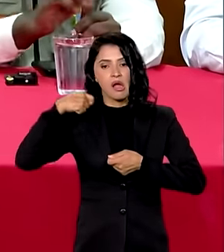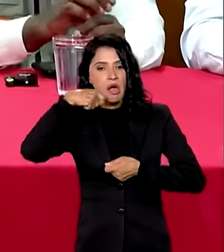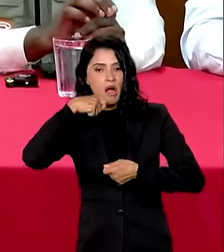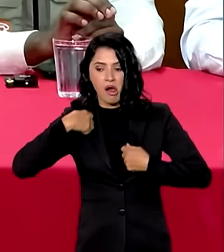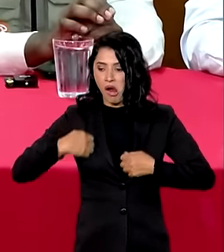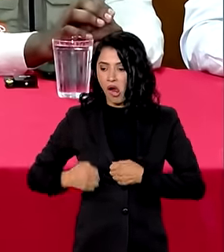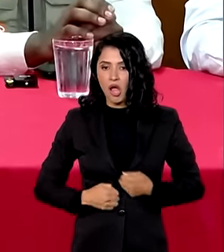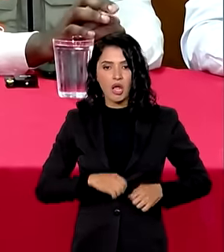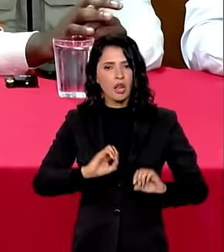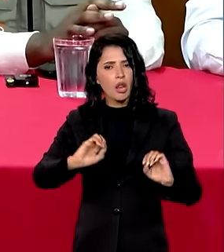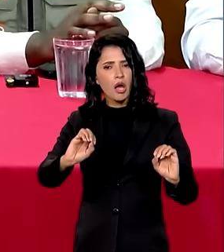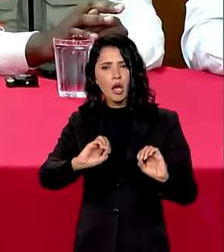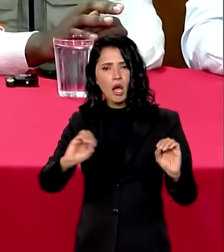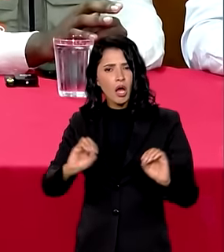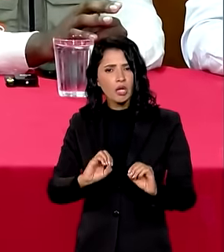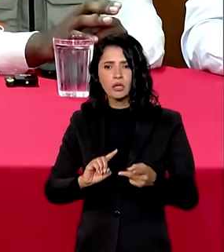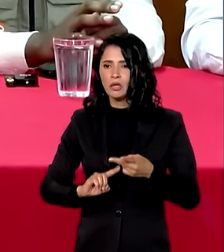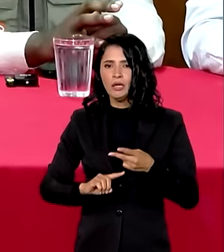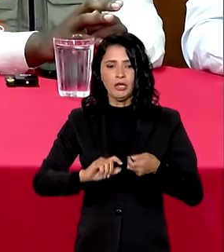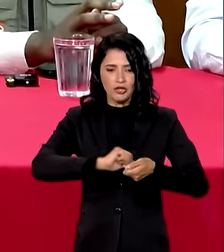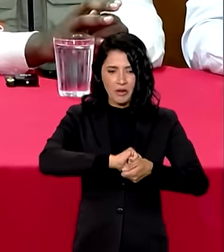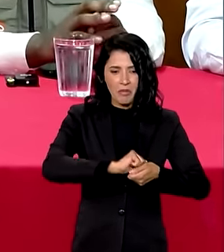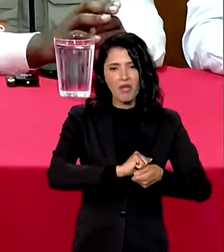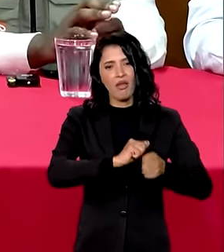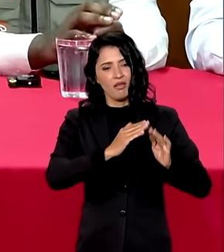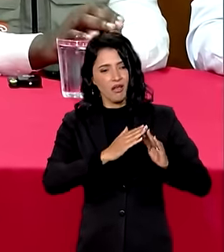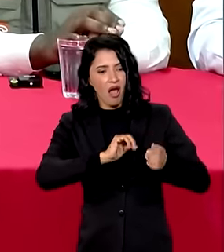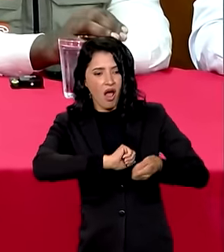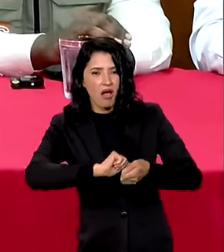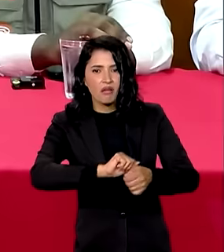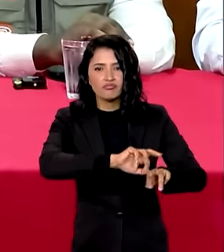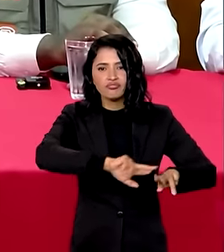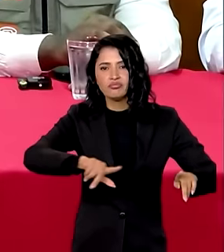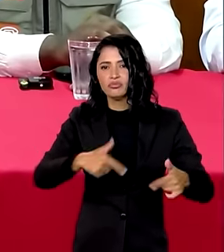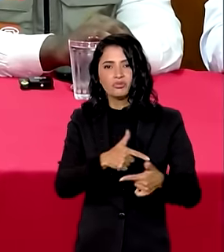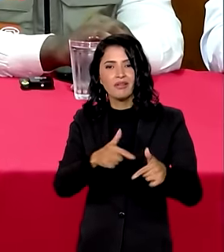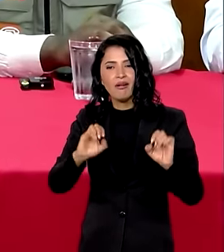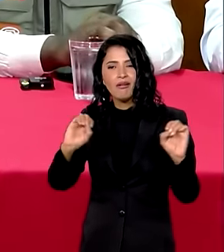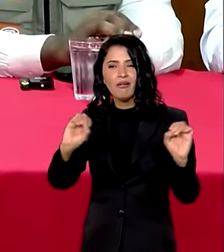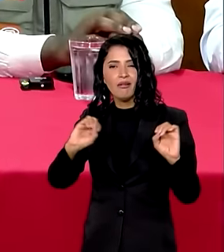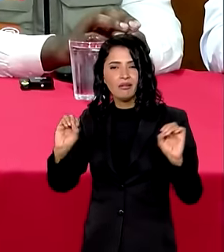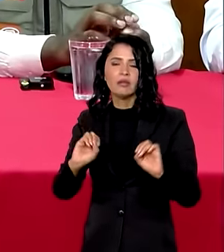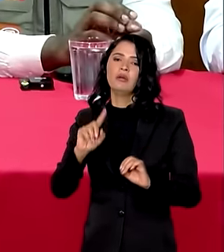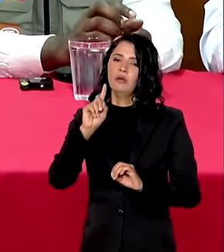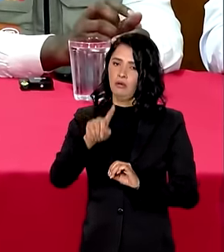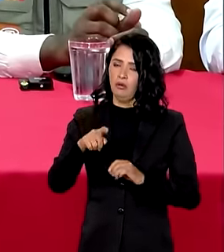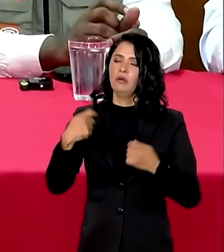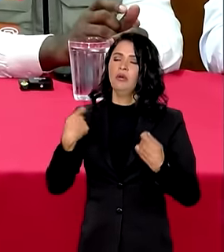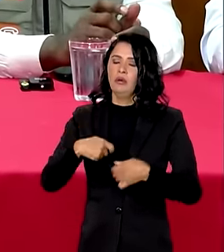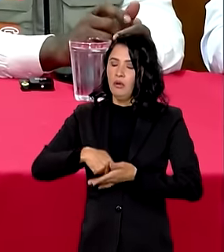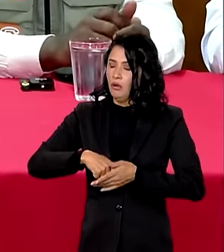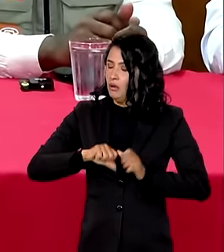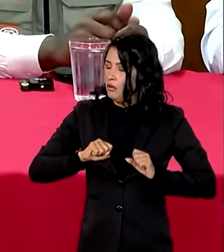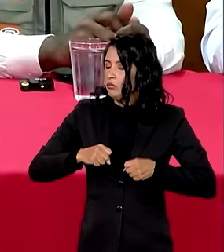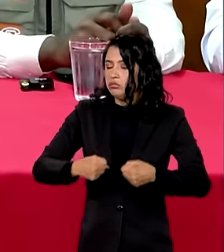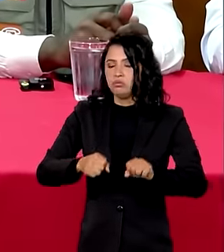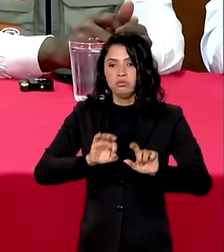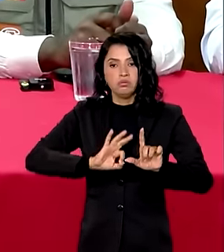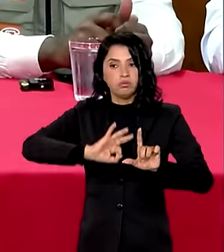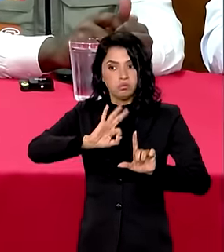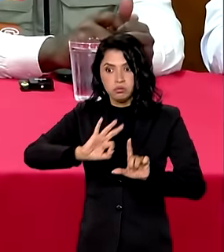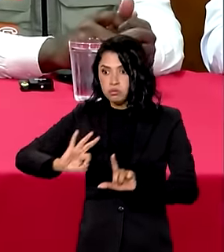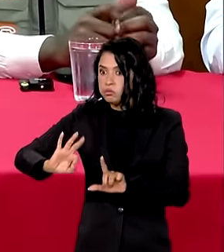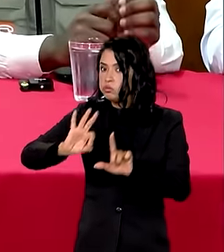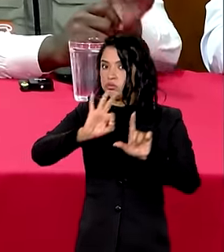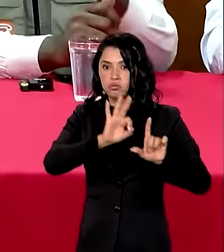gêneros de primeira necessidade, material de limpeza. Isso exige uma enorme logística. E nós estamos,